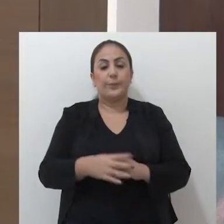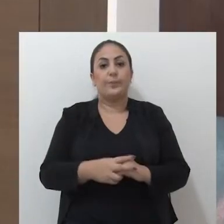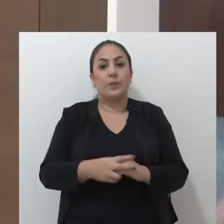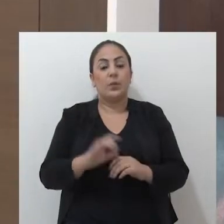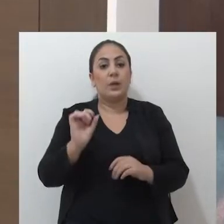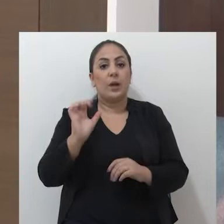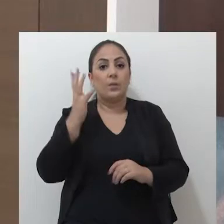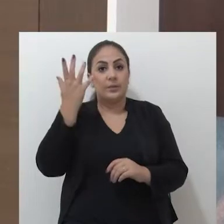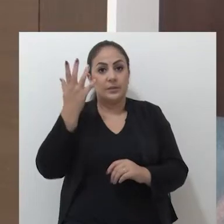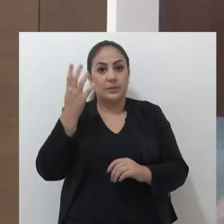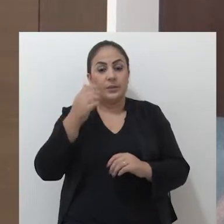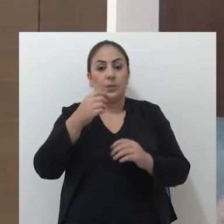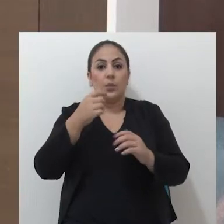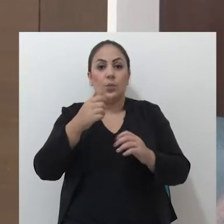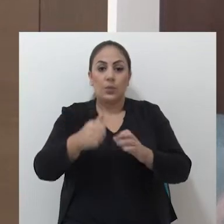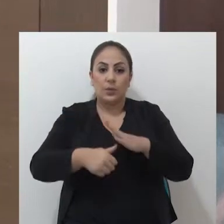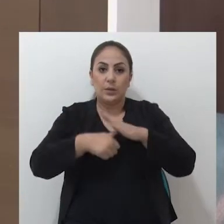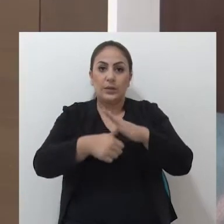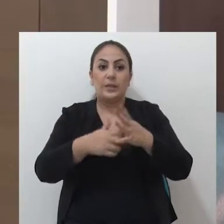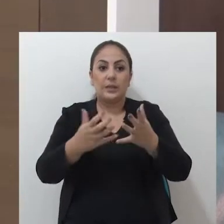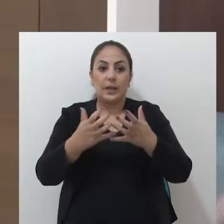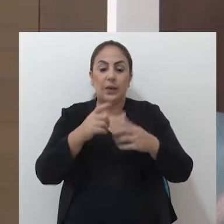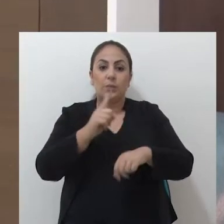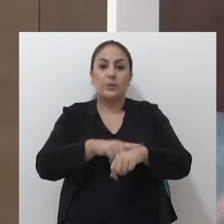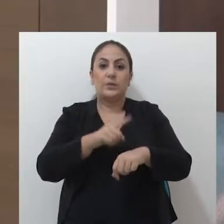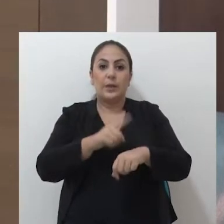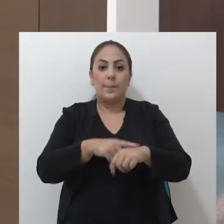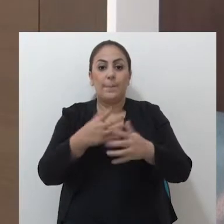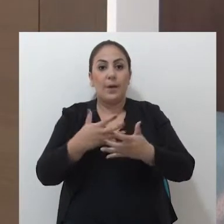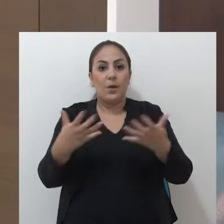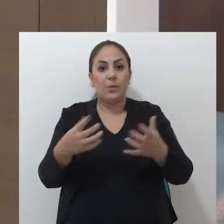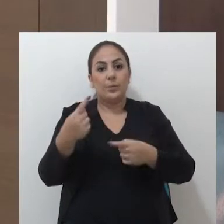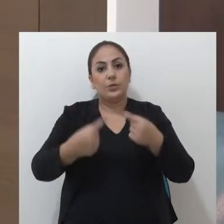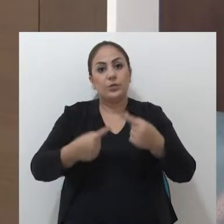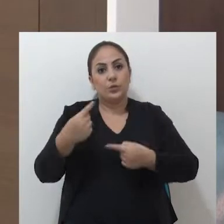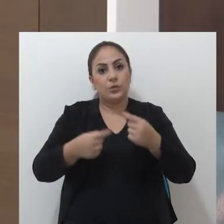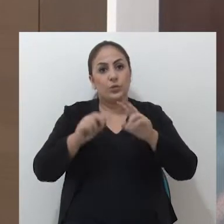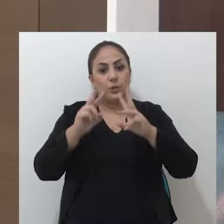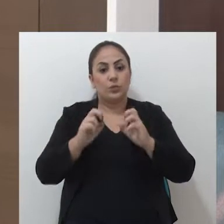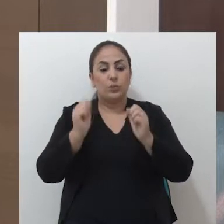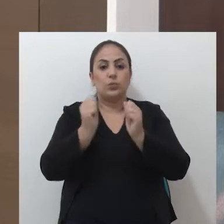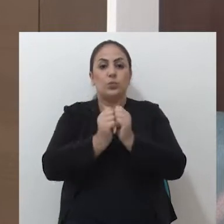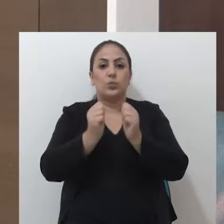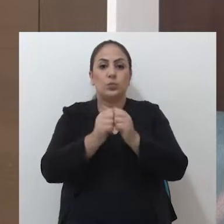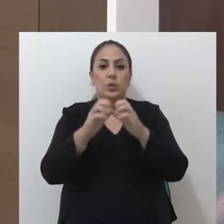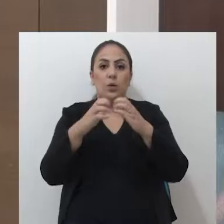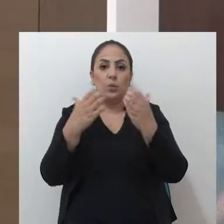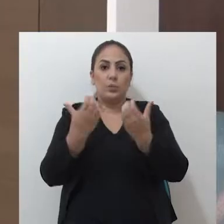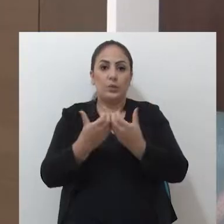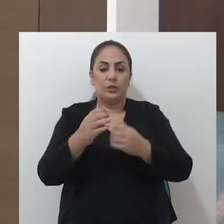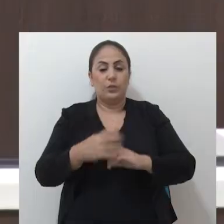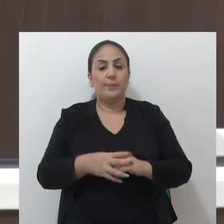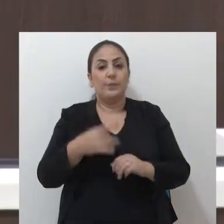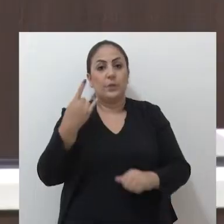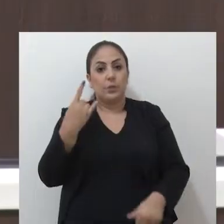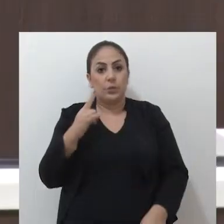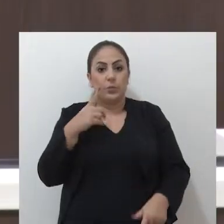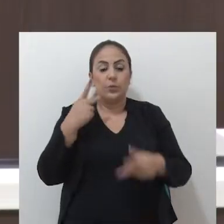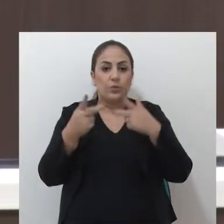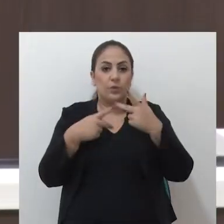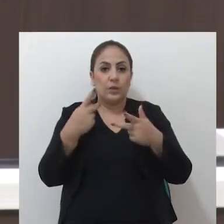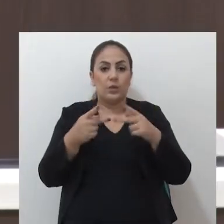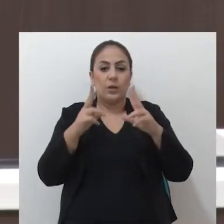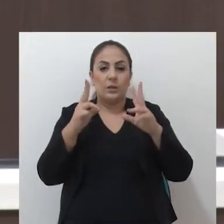Acontece que o líder da oposição quer um tempo maior para debater a pauta junto à comunidade. Por